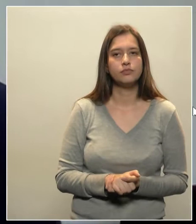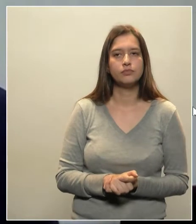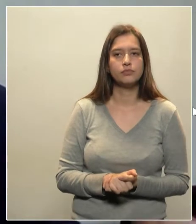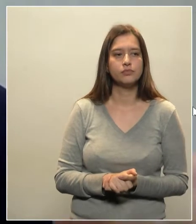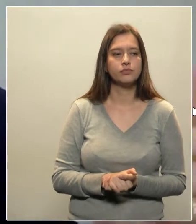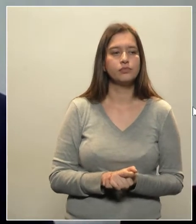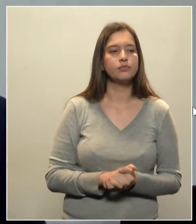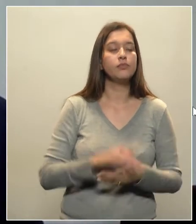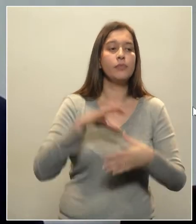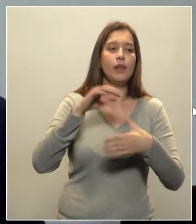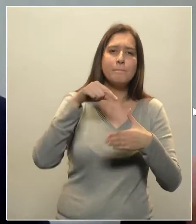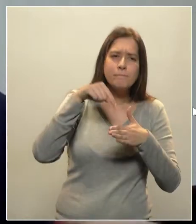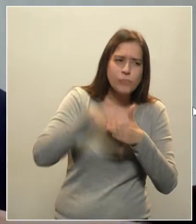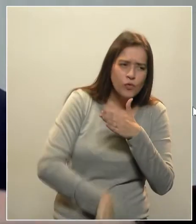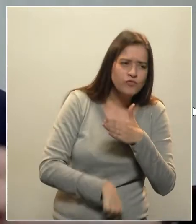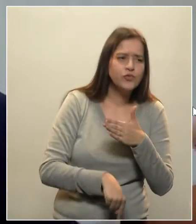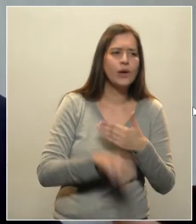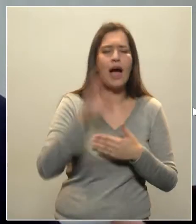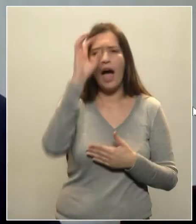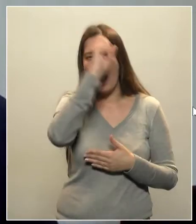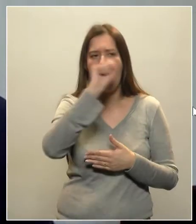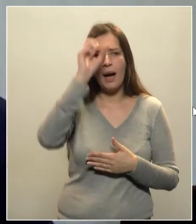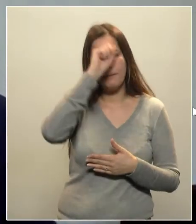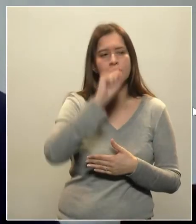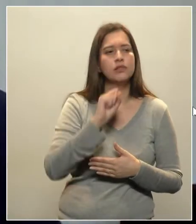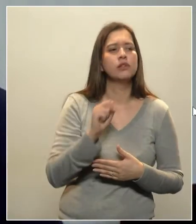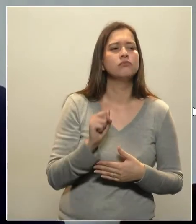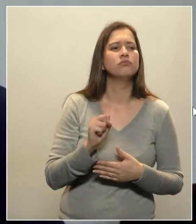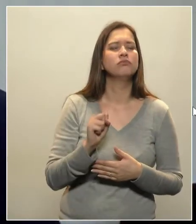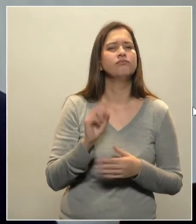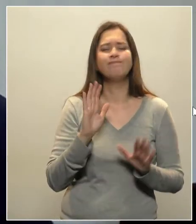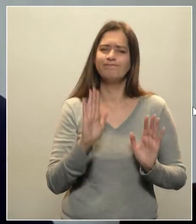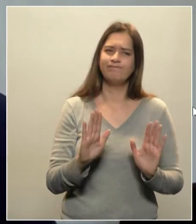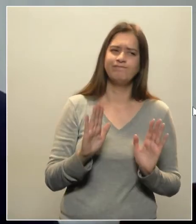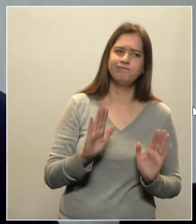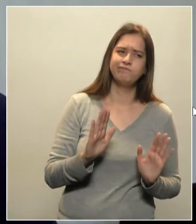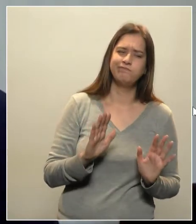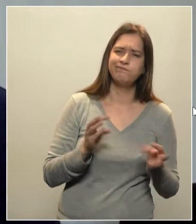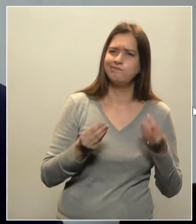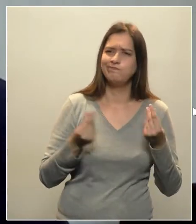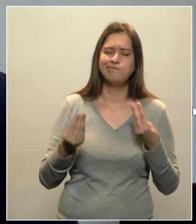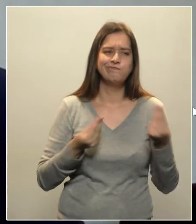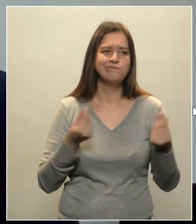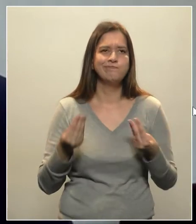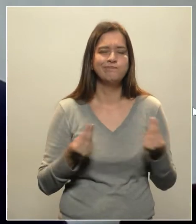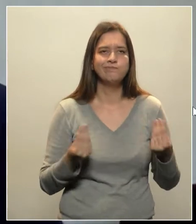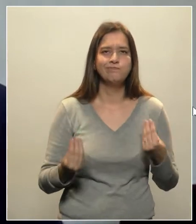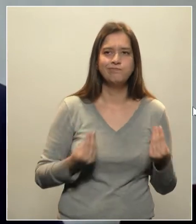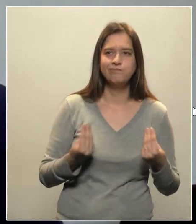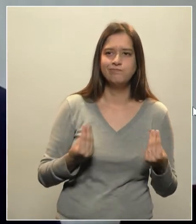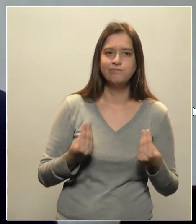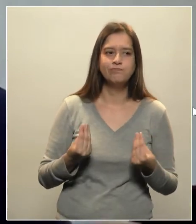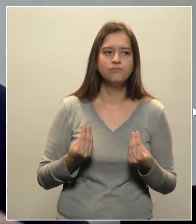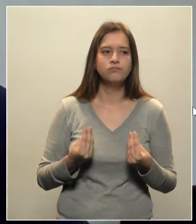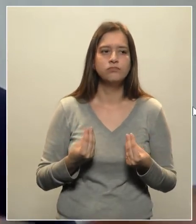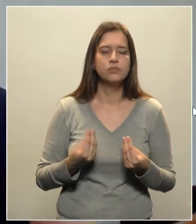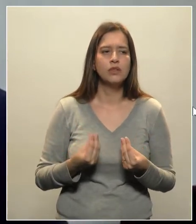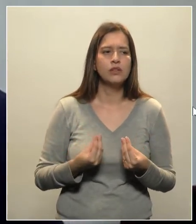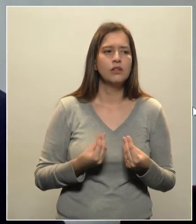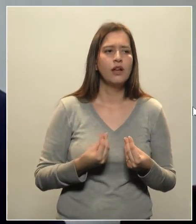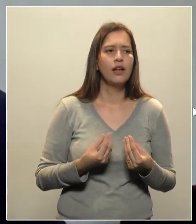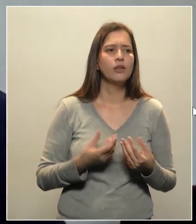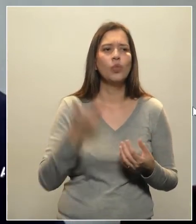aprofundamento da aprendizagem. Algo assim, que não é